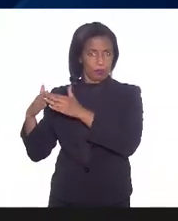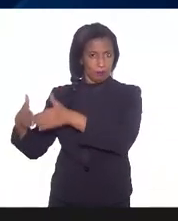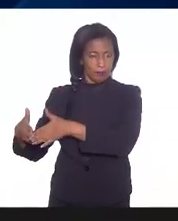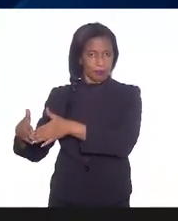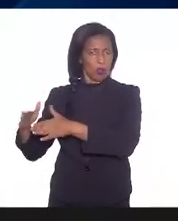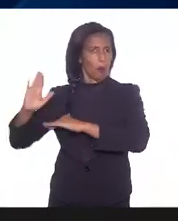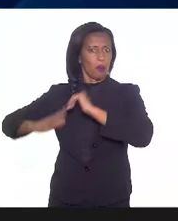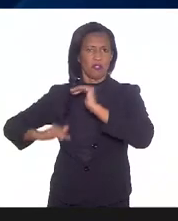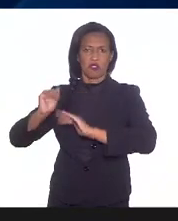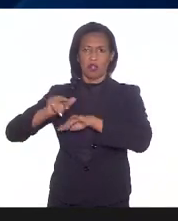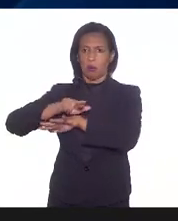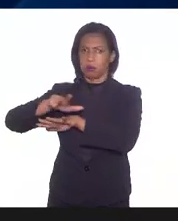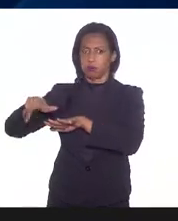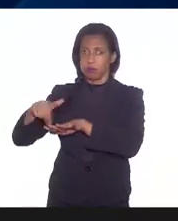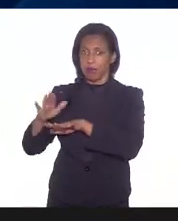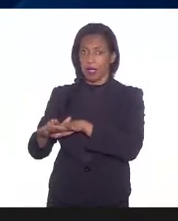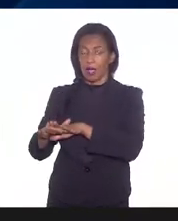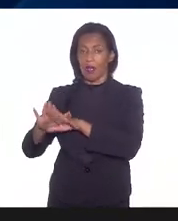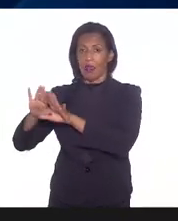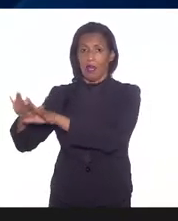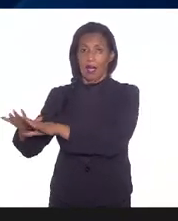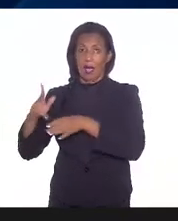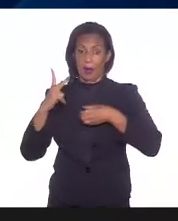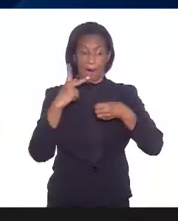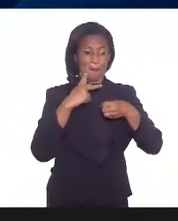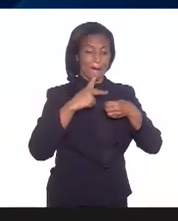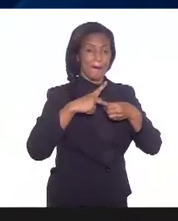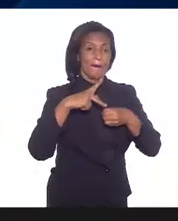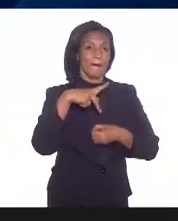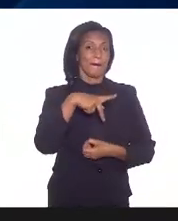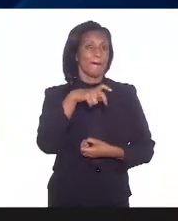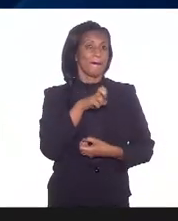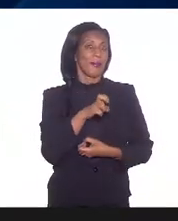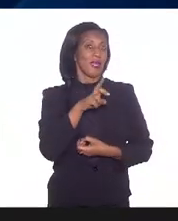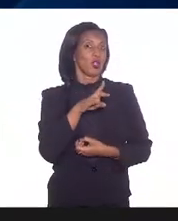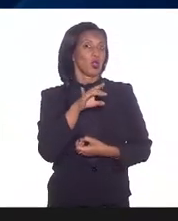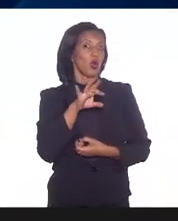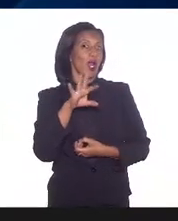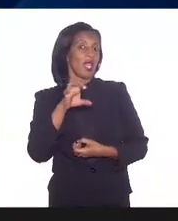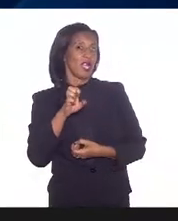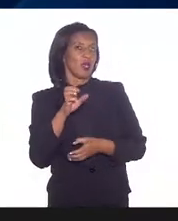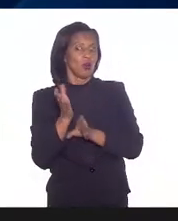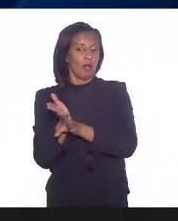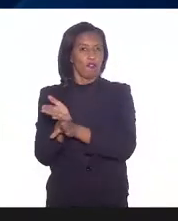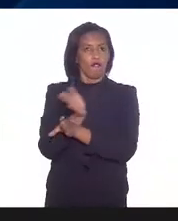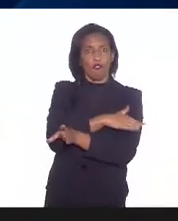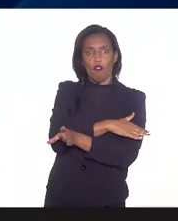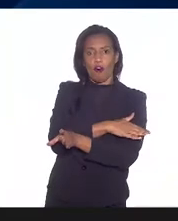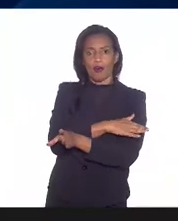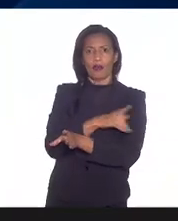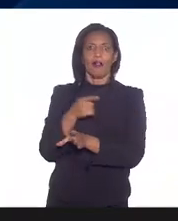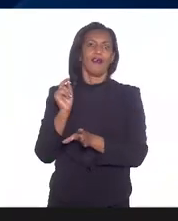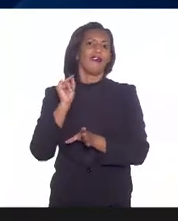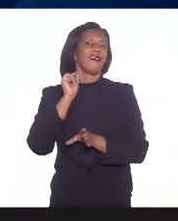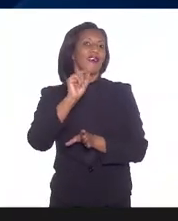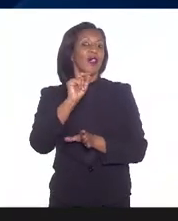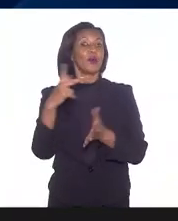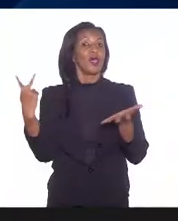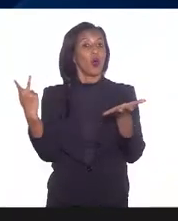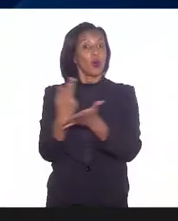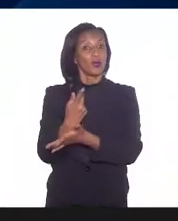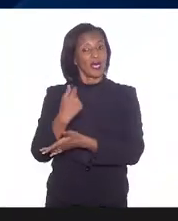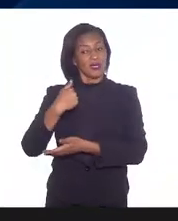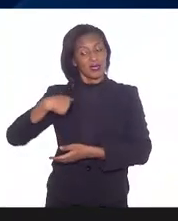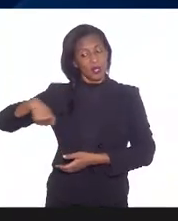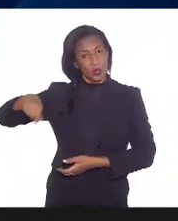seja, os petroleiros estariam fora desse contexto e exatamente é o que ocorre aqui nas nossas cidades.